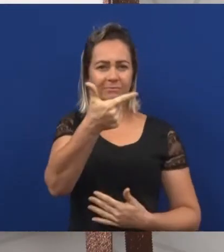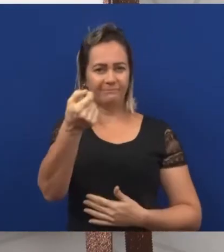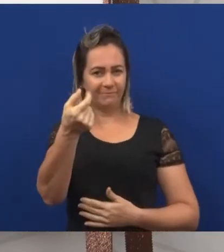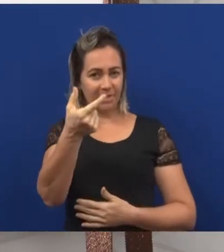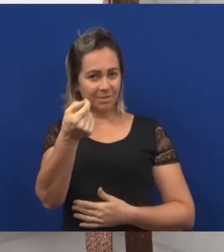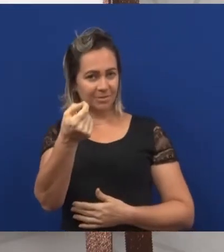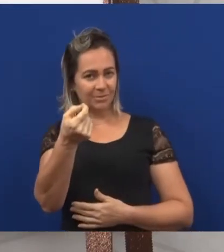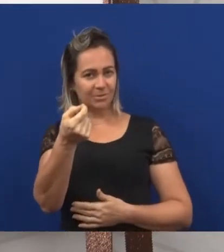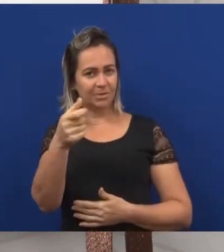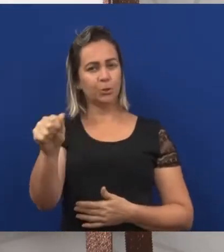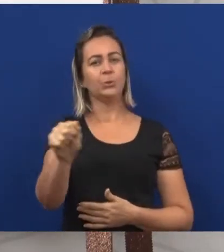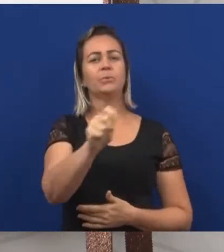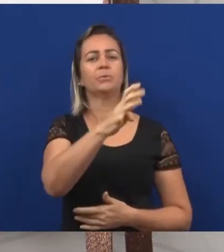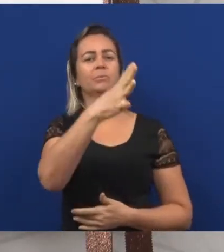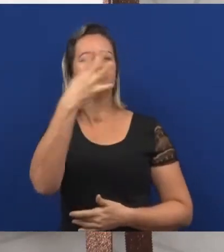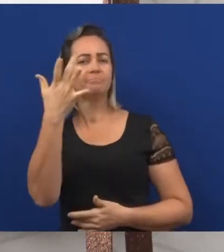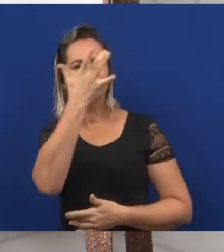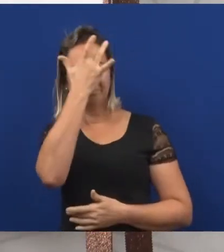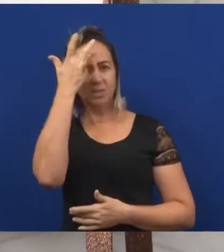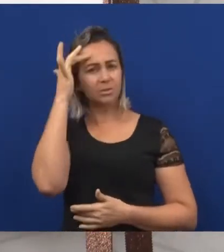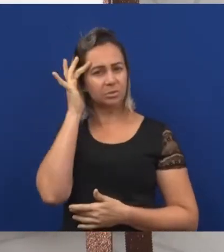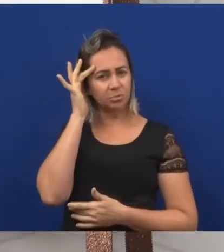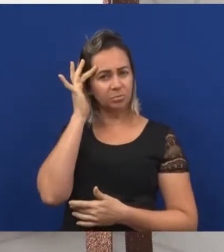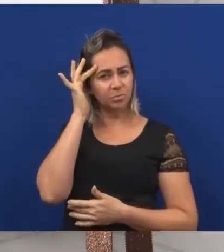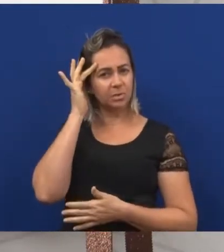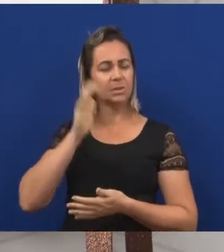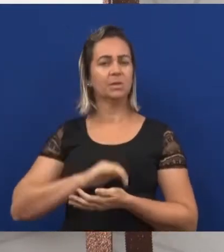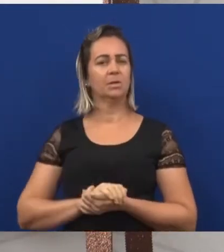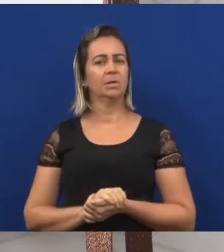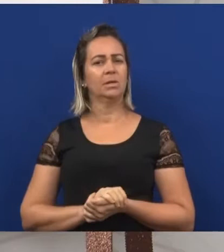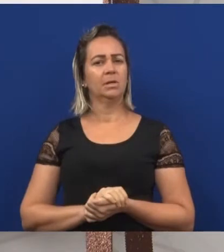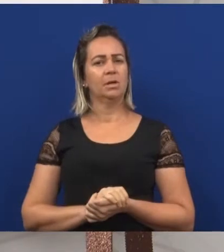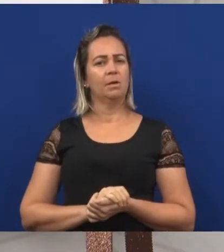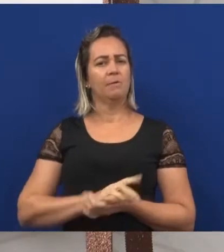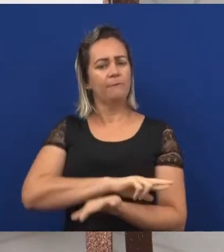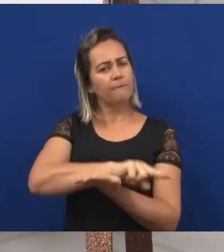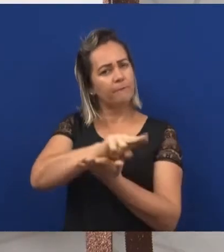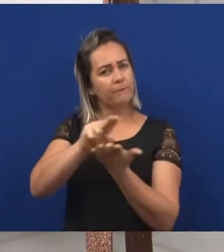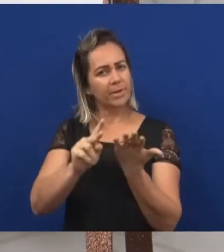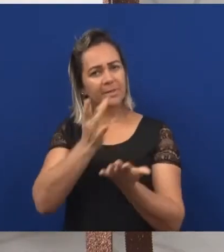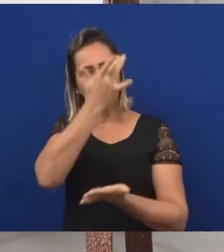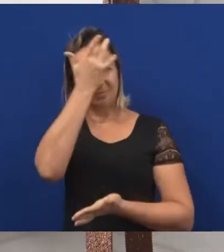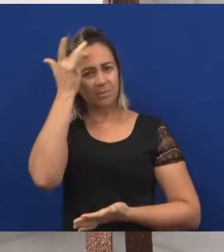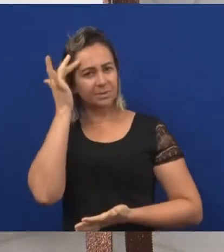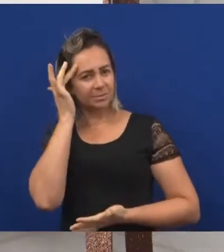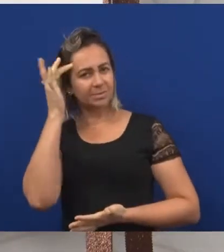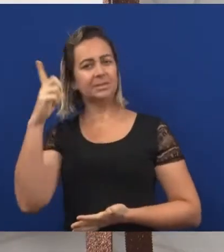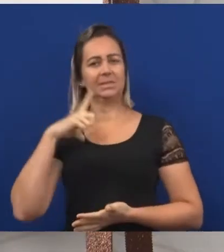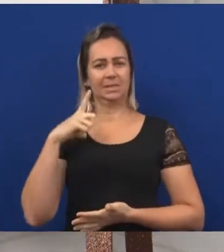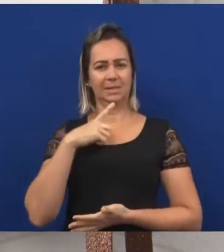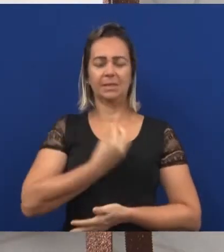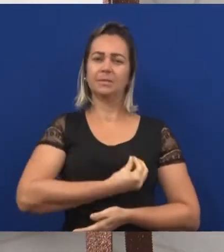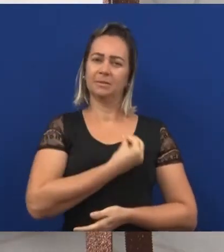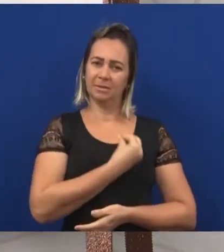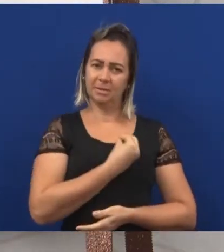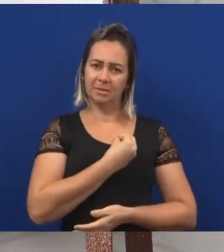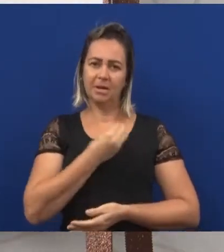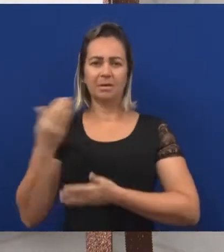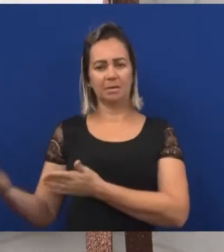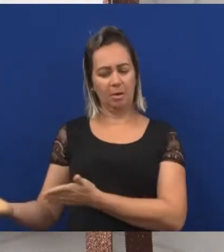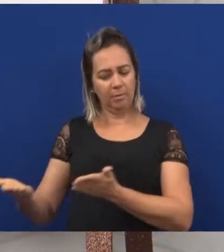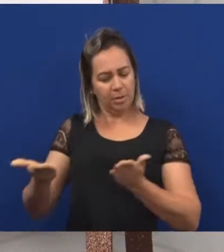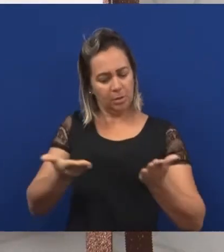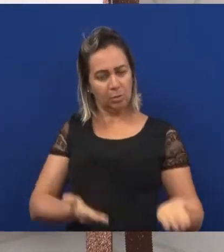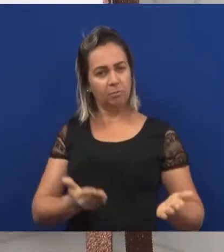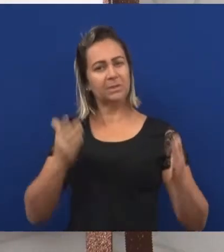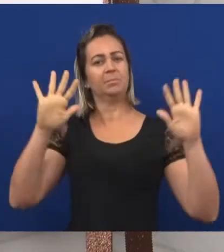20 é a quantidade de pessoas que Gabriel colocou